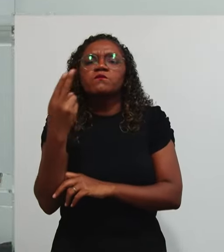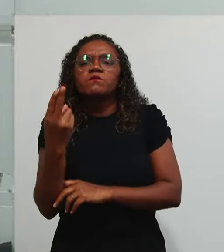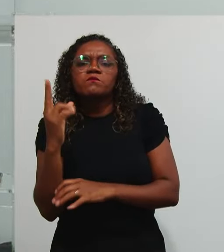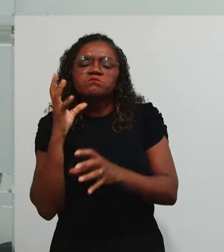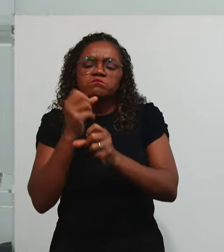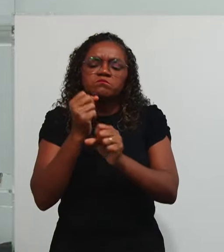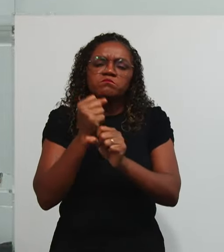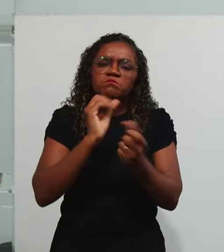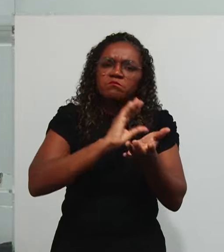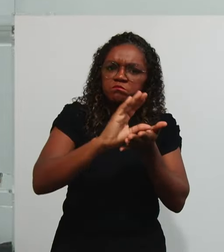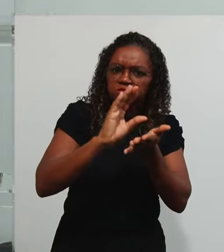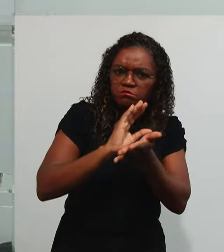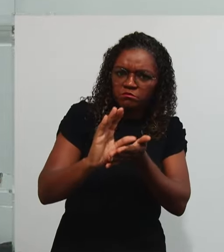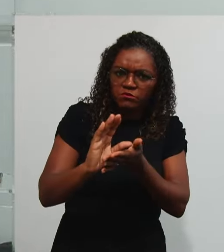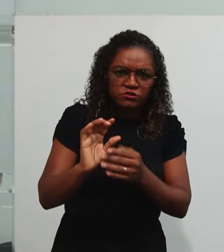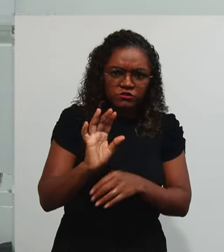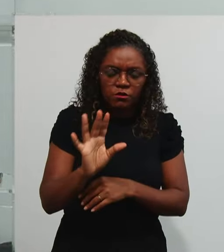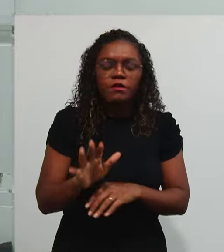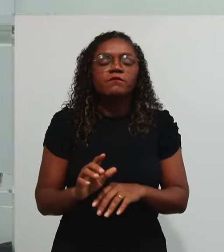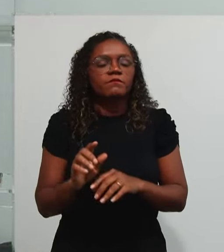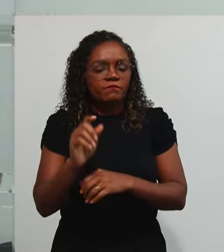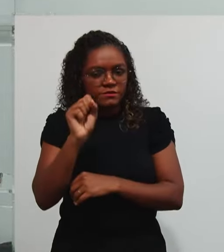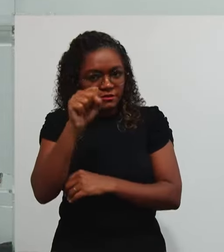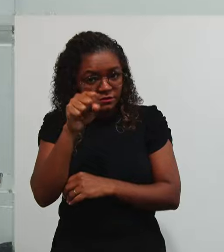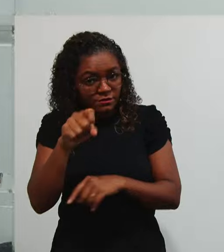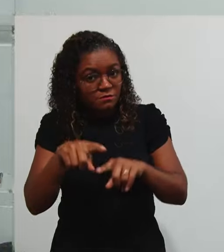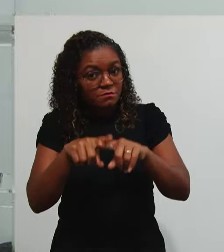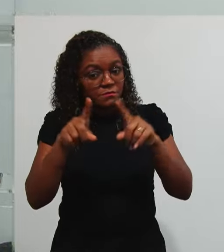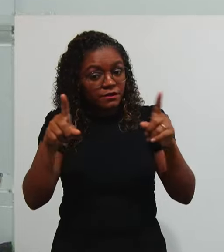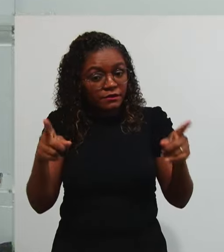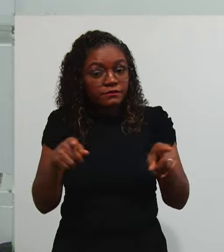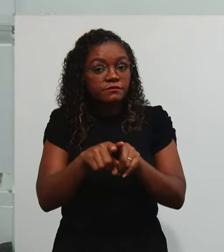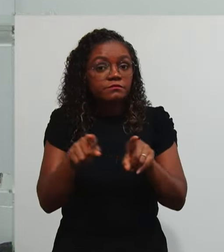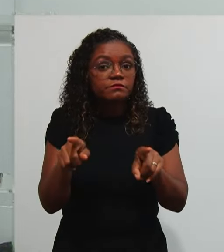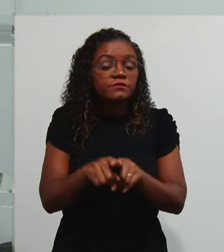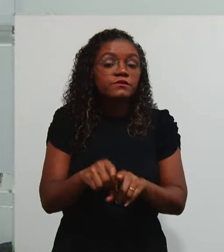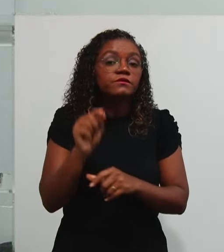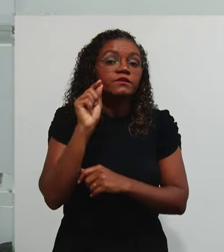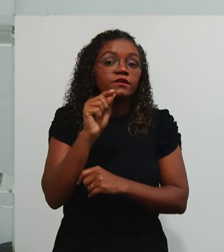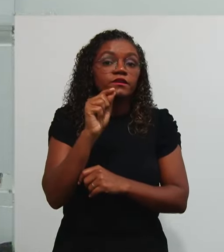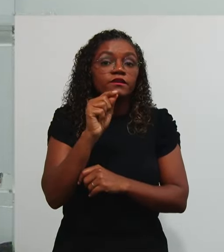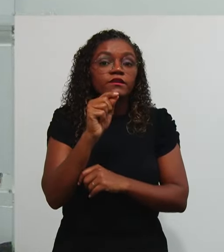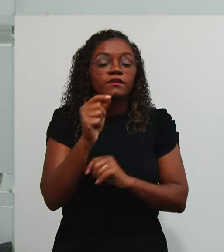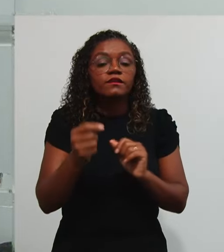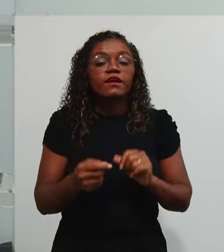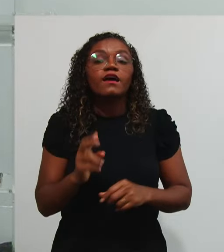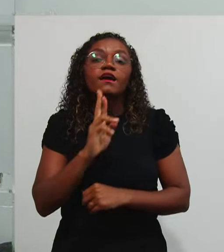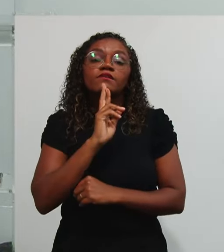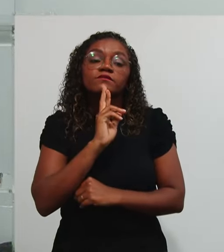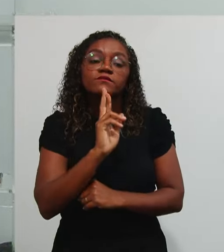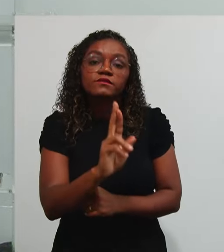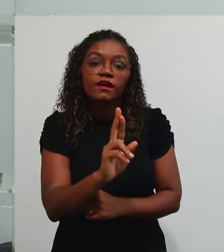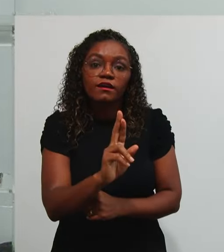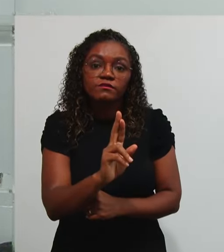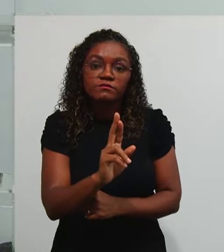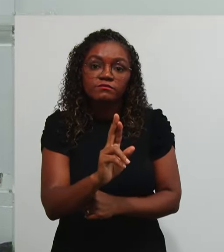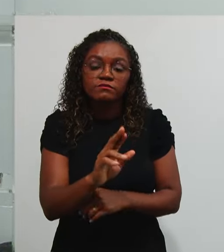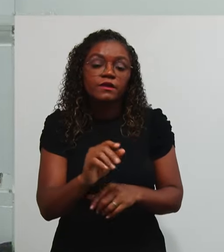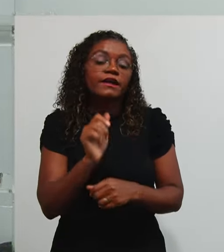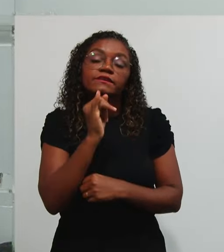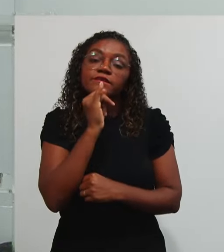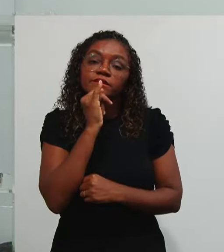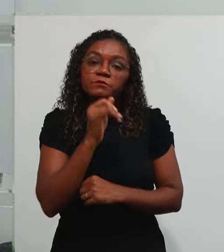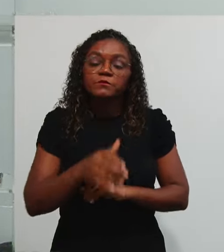Senhores Não só isso Eu não tô falando Só da esfera Orçamentária Eu tô falando Da entrega Das suas Atividades Por exemplo